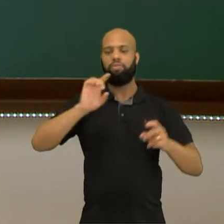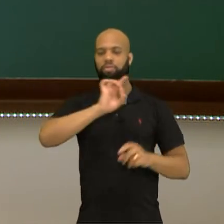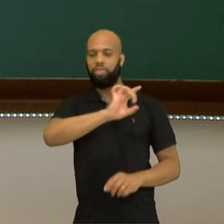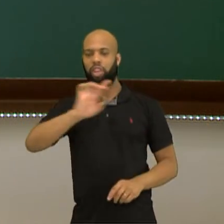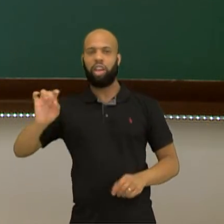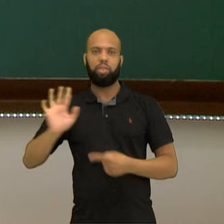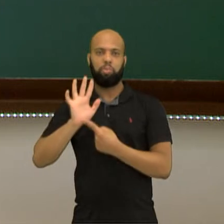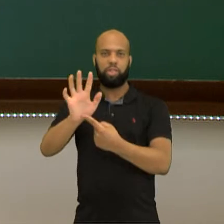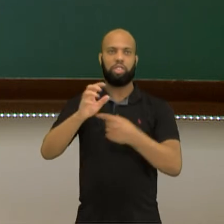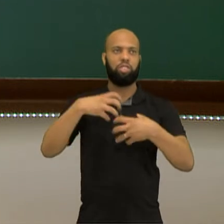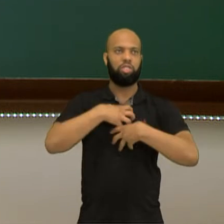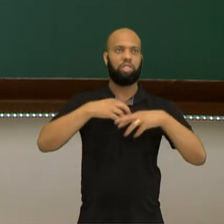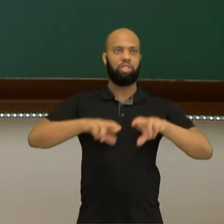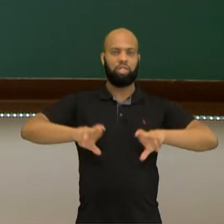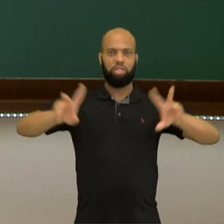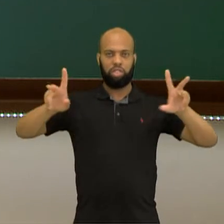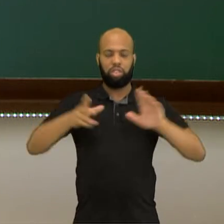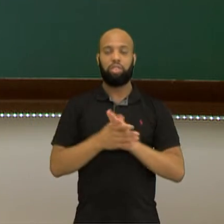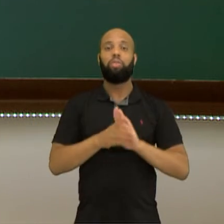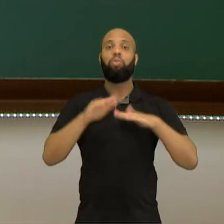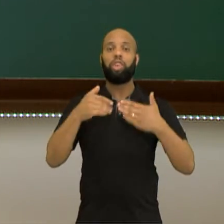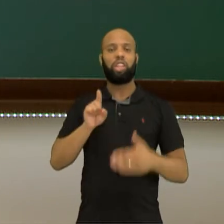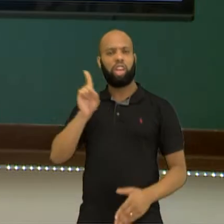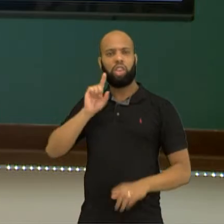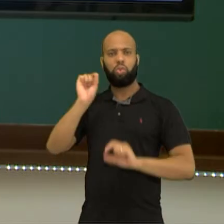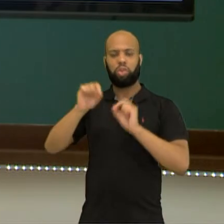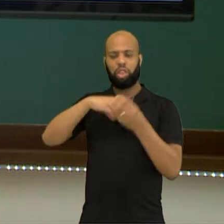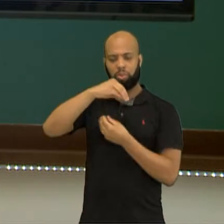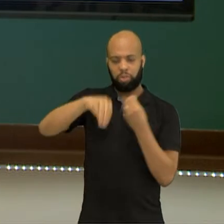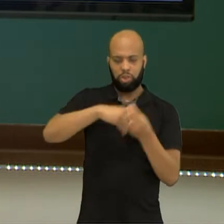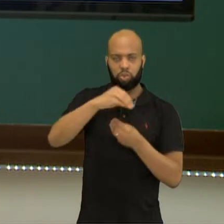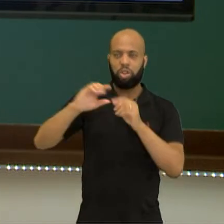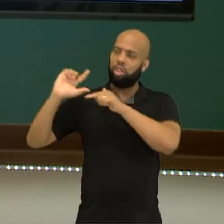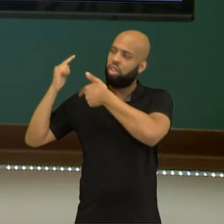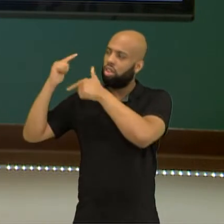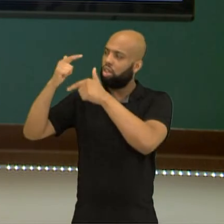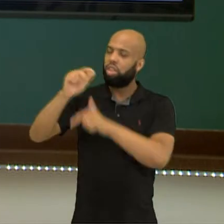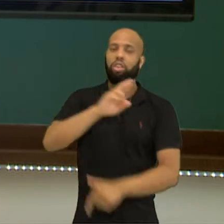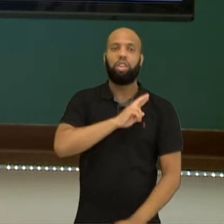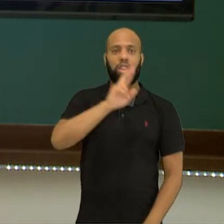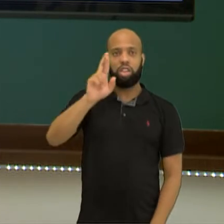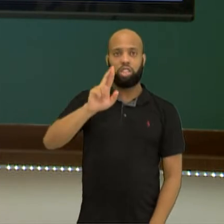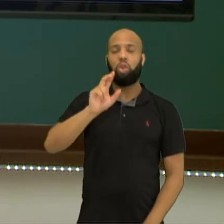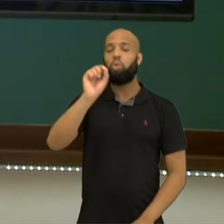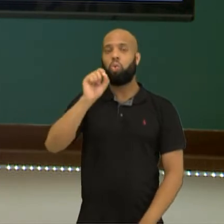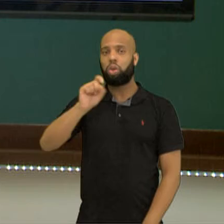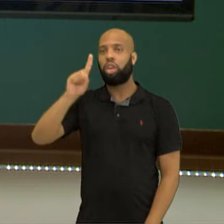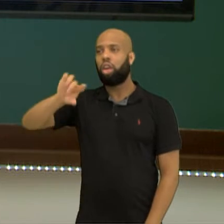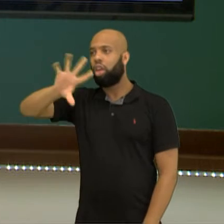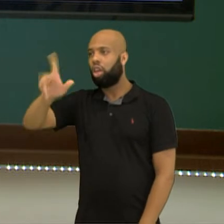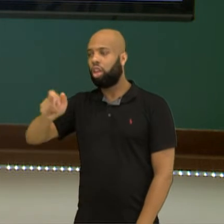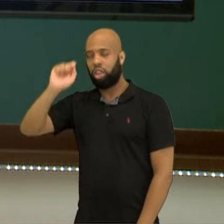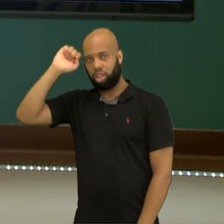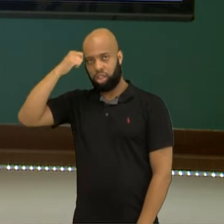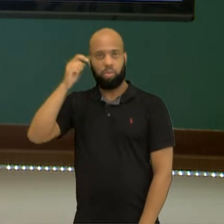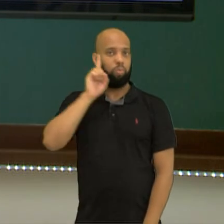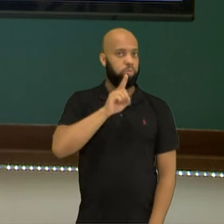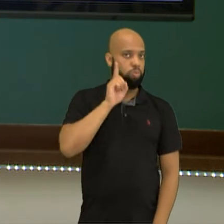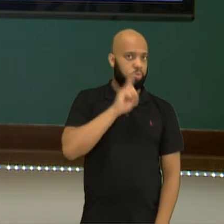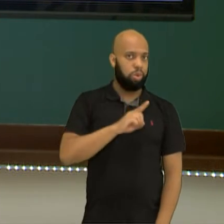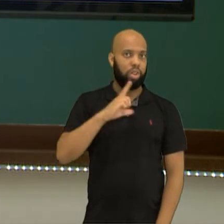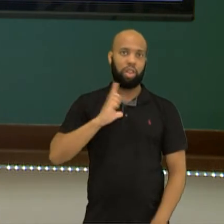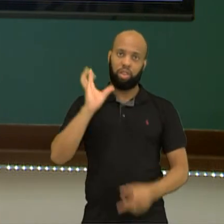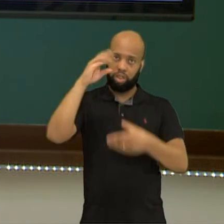Improvisação. Mistura de várias tradições religiosas, em particular a afro-americana, incorporava o blues, blues, forma,